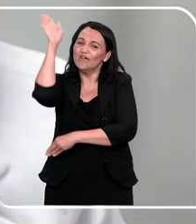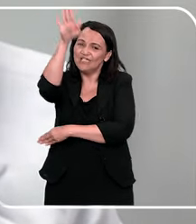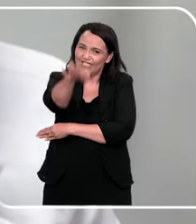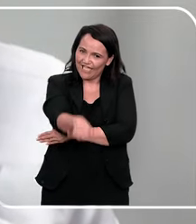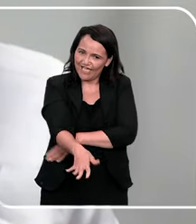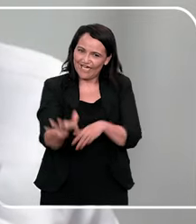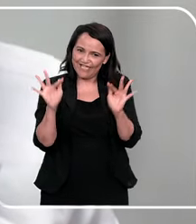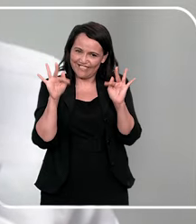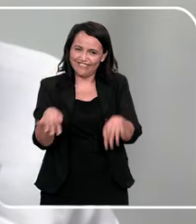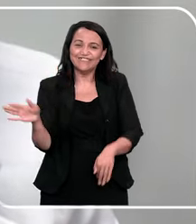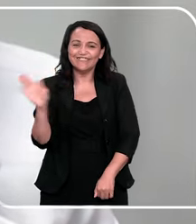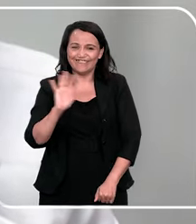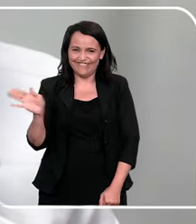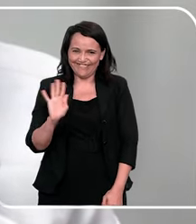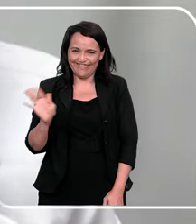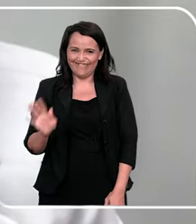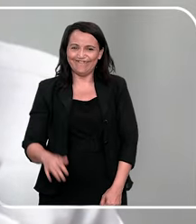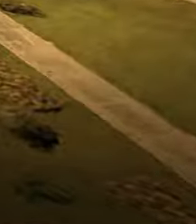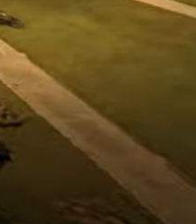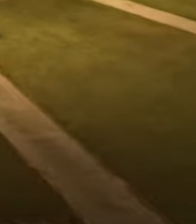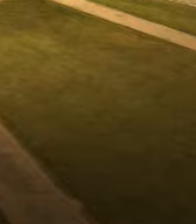para todos. Tchau, tchau.